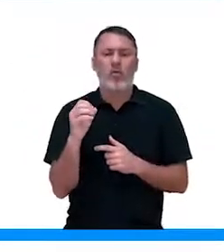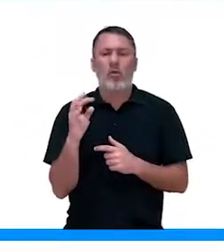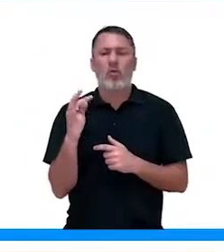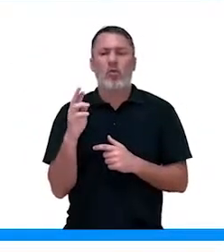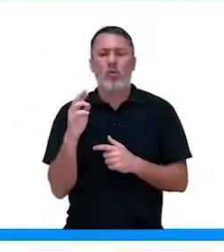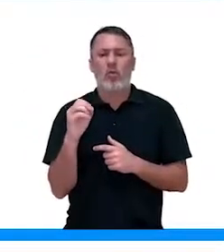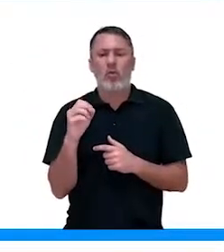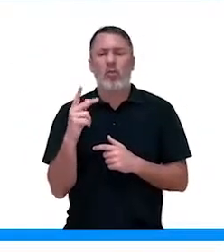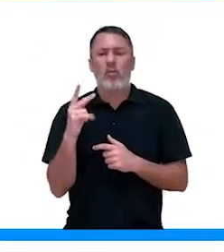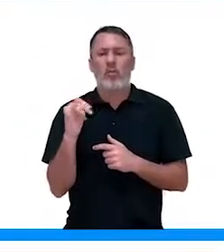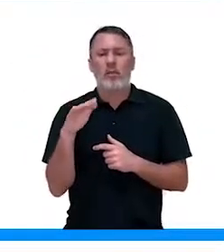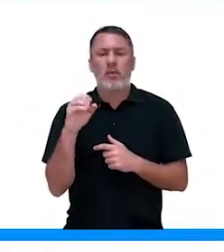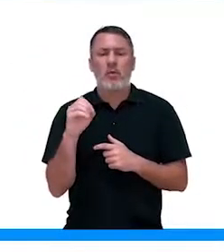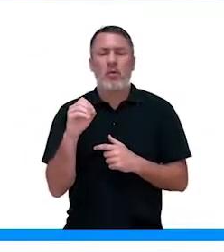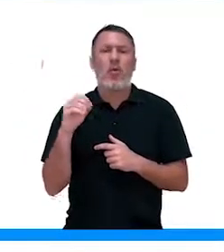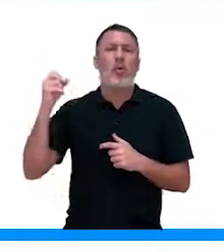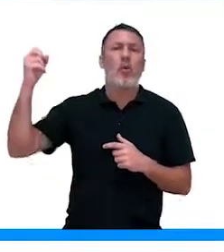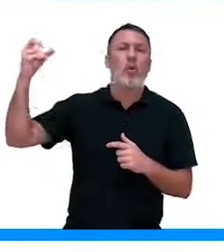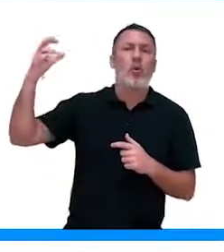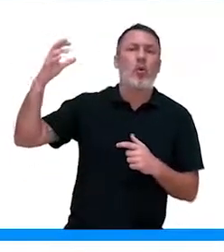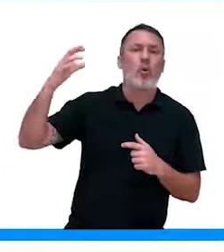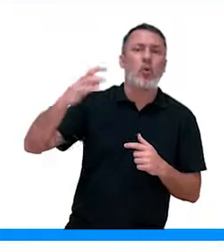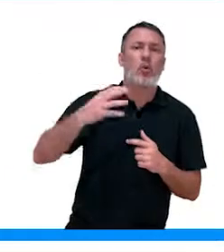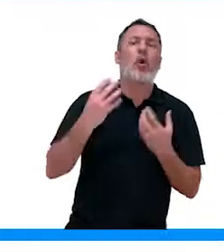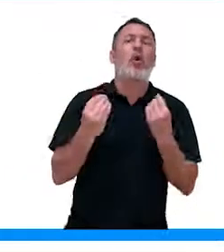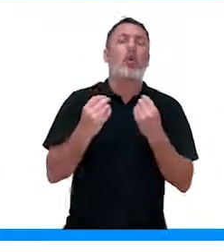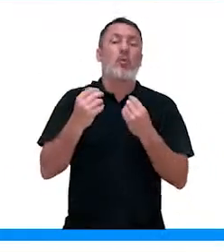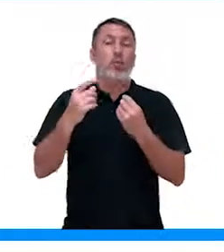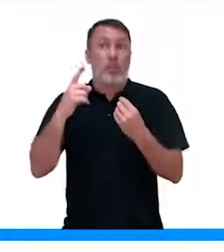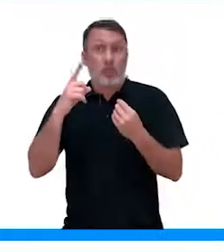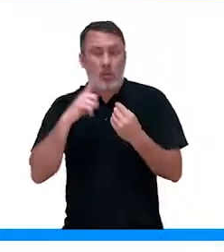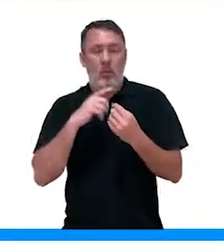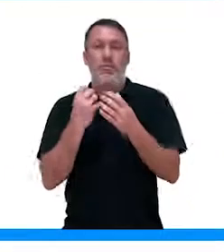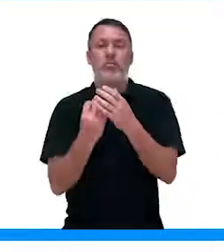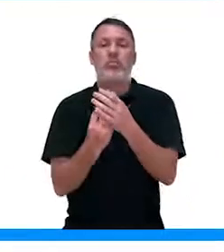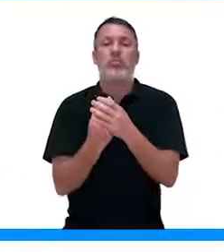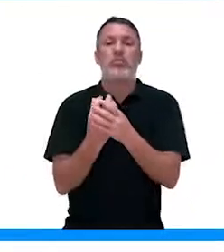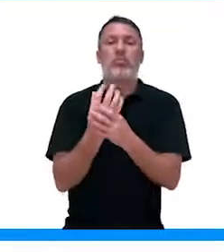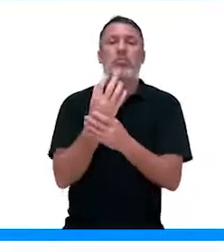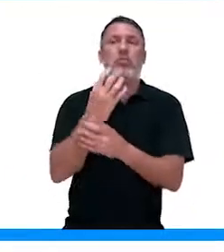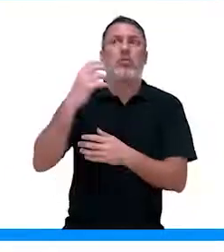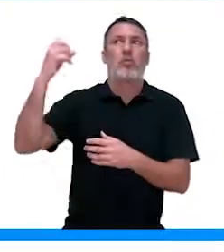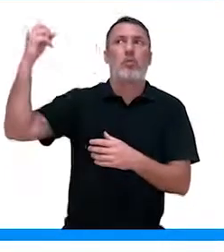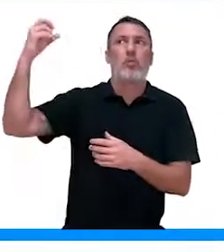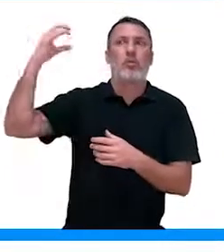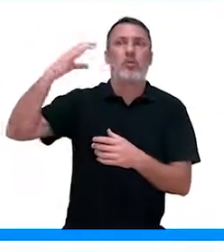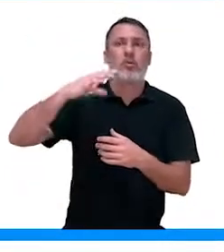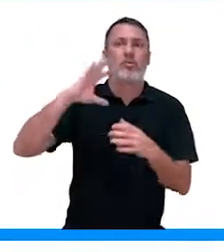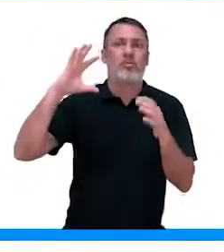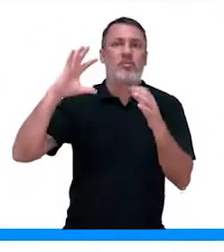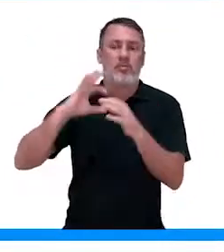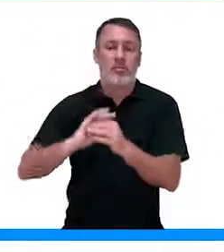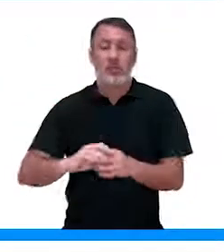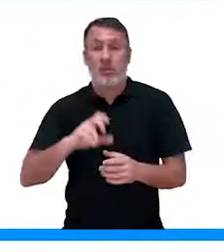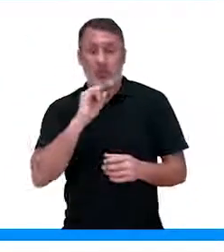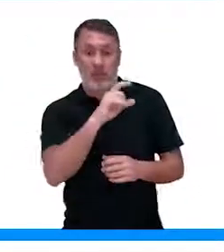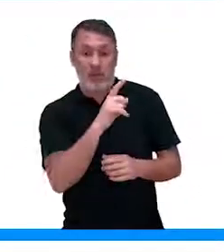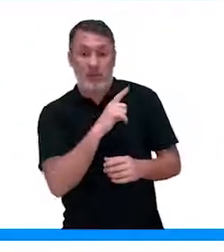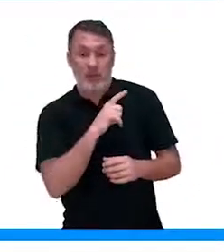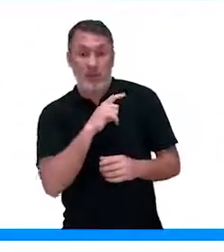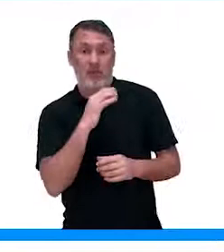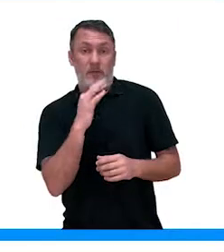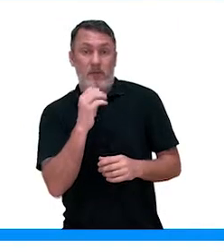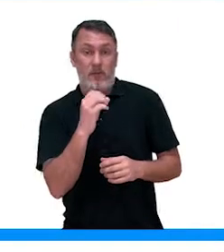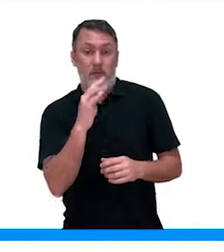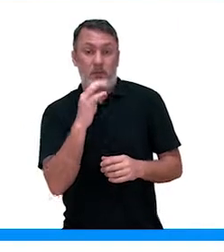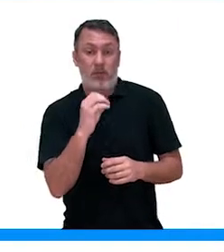quando ele está submetido à luz, essa planta ela vai crescer em direção a ela. Se ela cresce em direção à luz, eu digo que